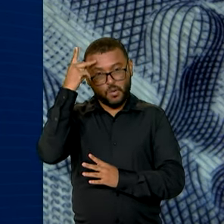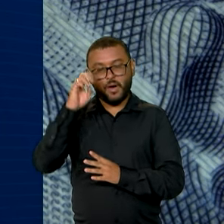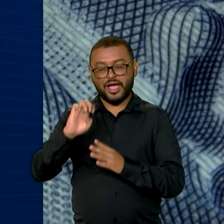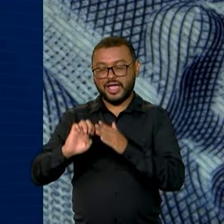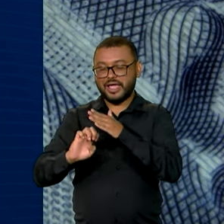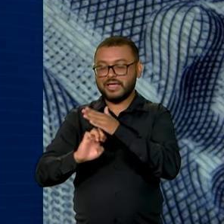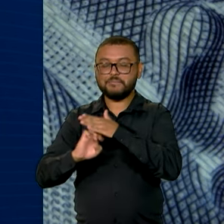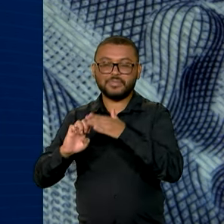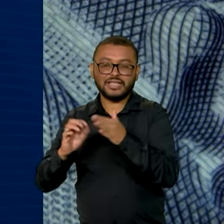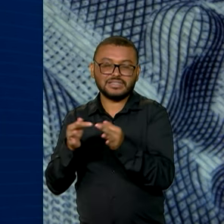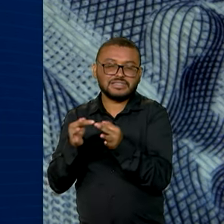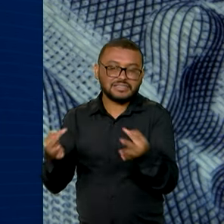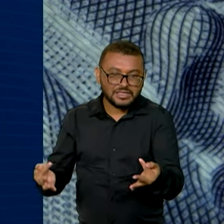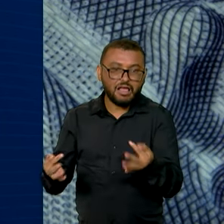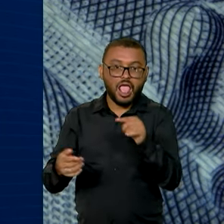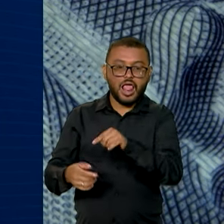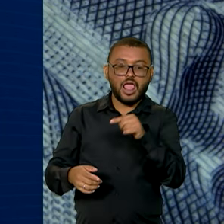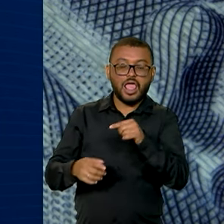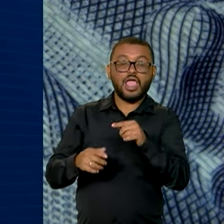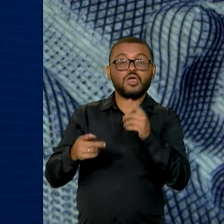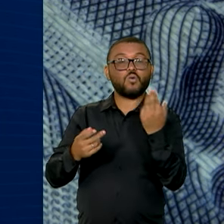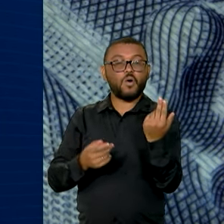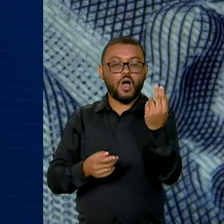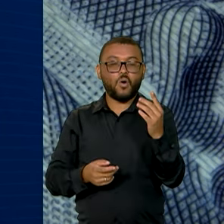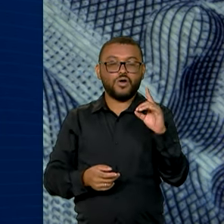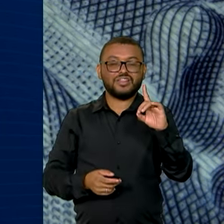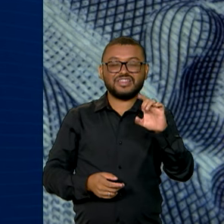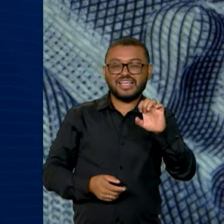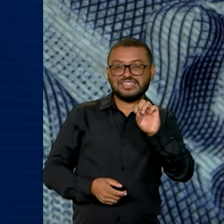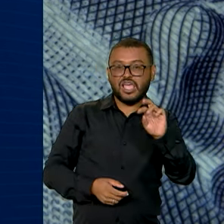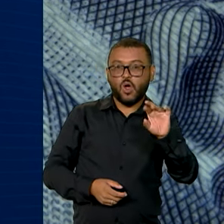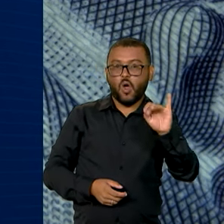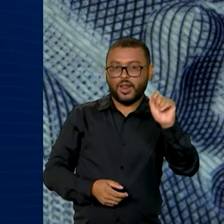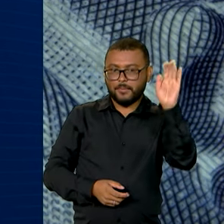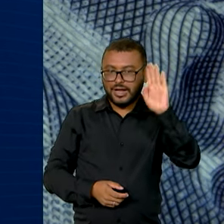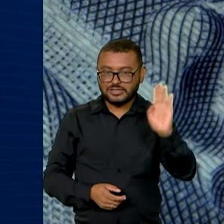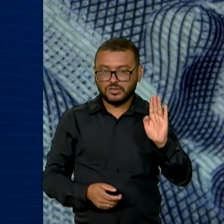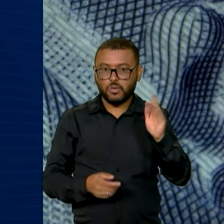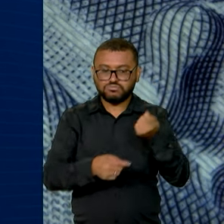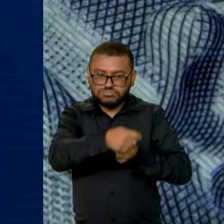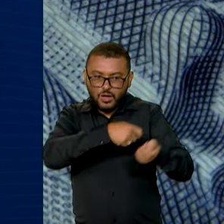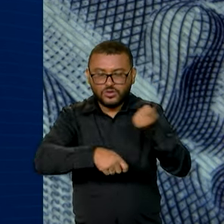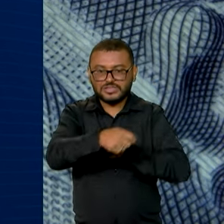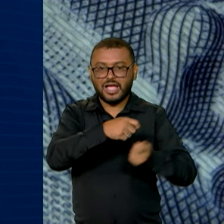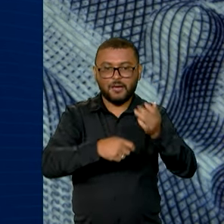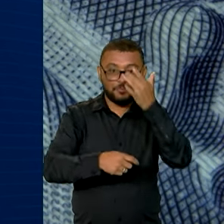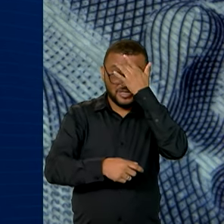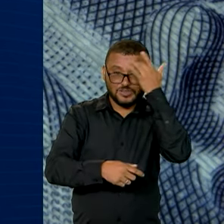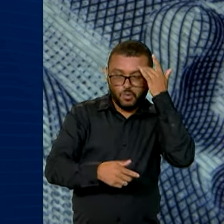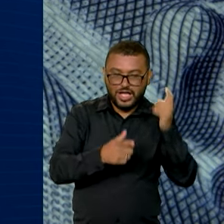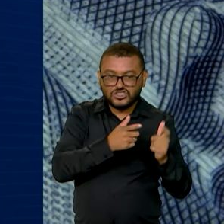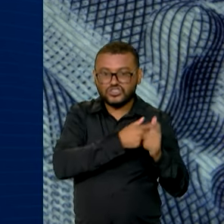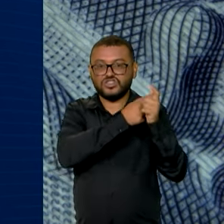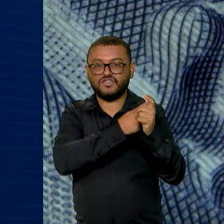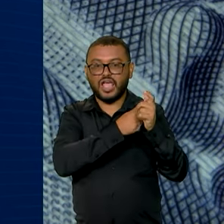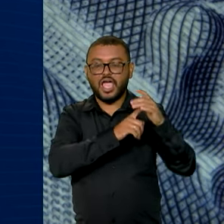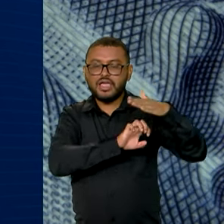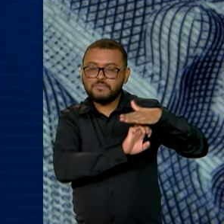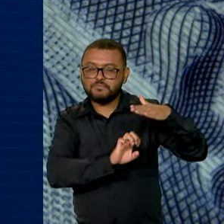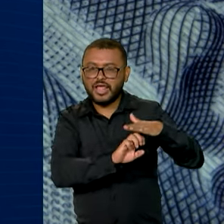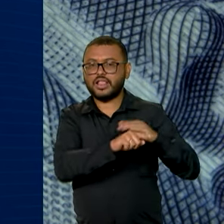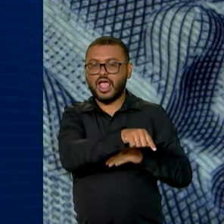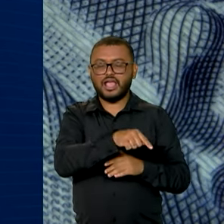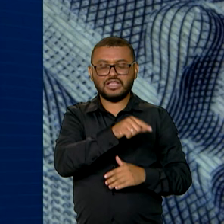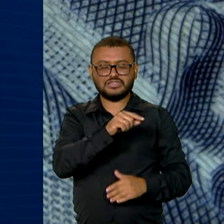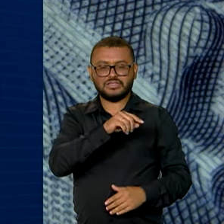Inspirado no Desenrola Brasil, o Desenrola Pequenos Negócios vai facilitar a renegociação de dívidas das empresas com